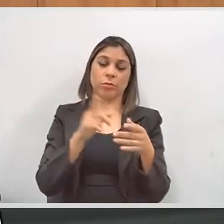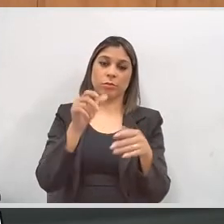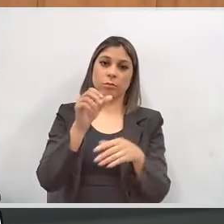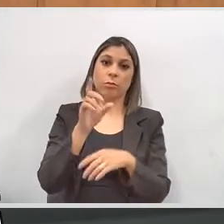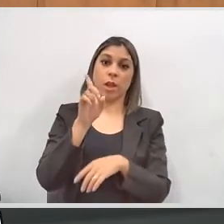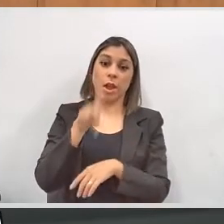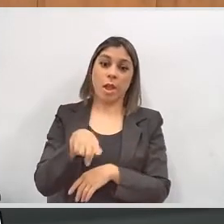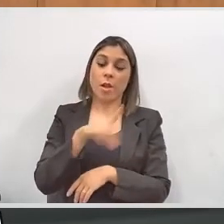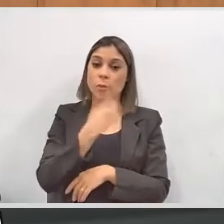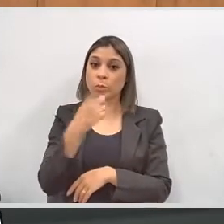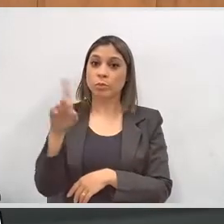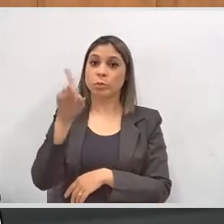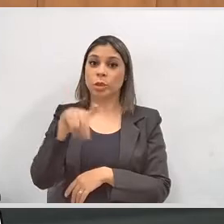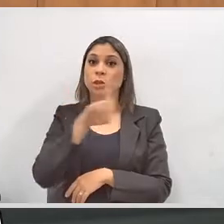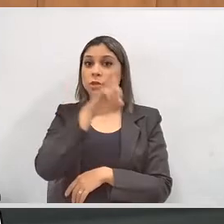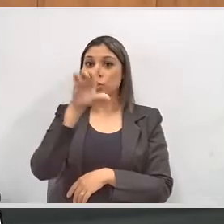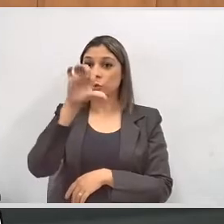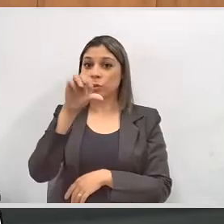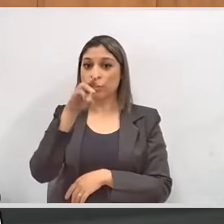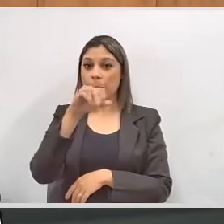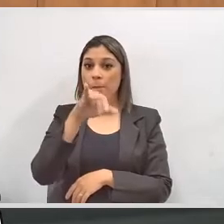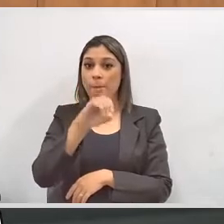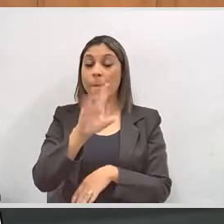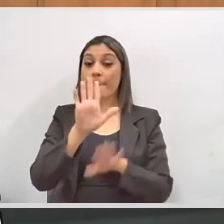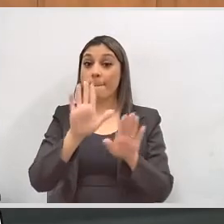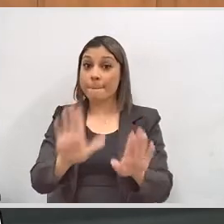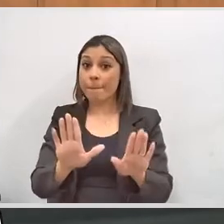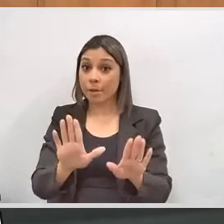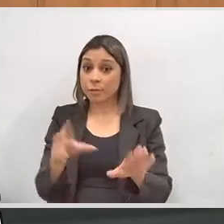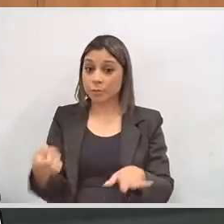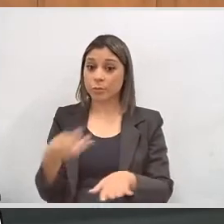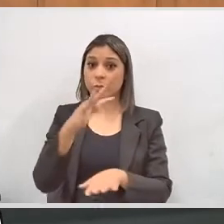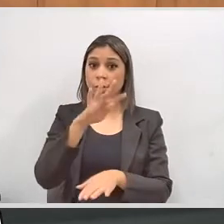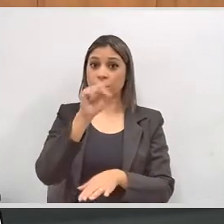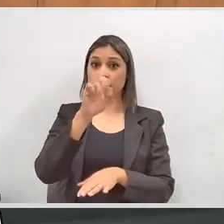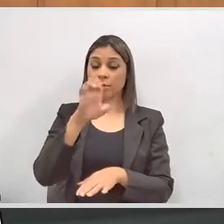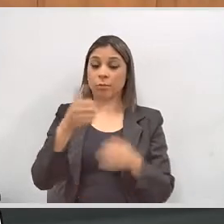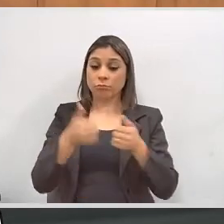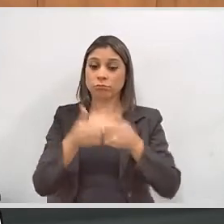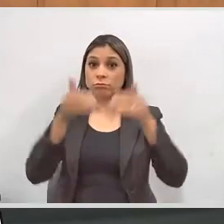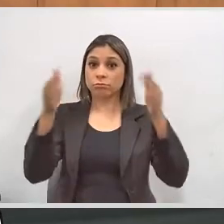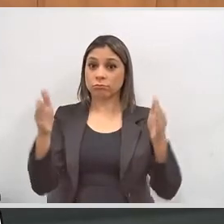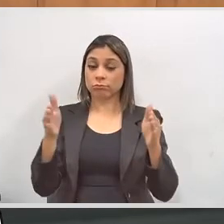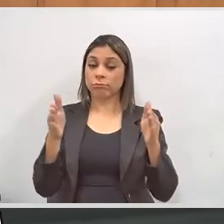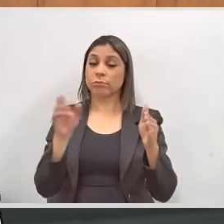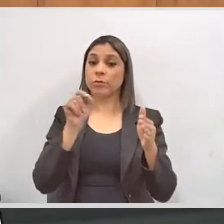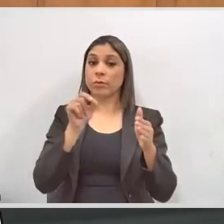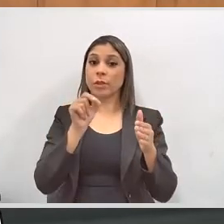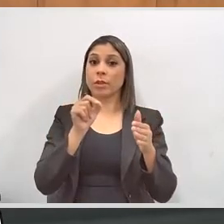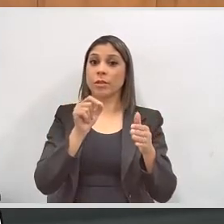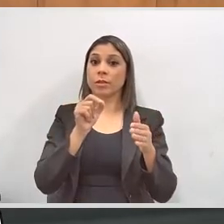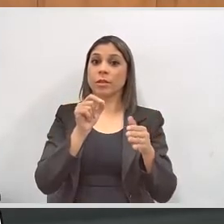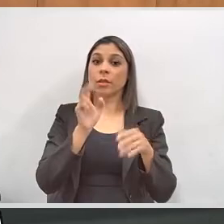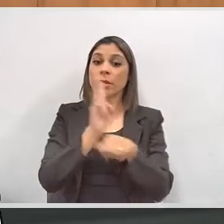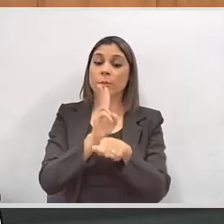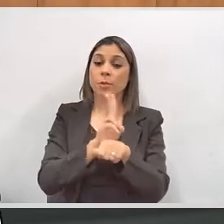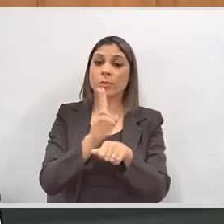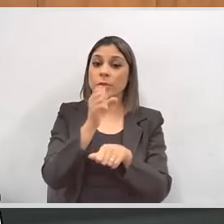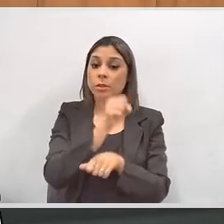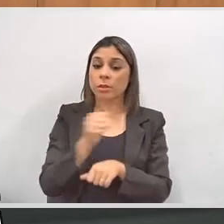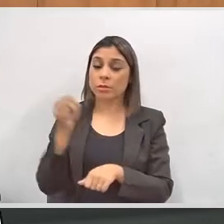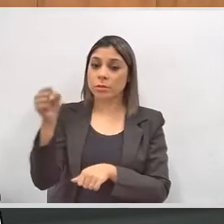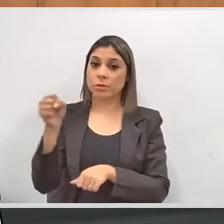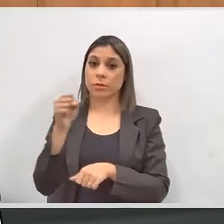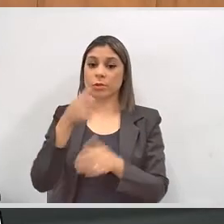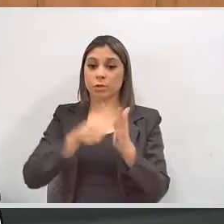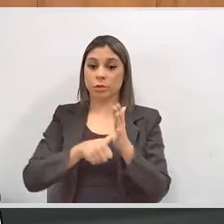e transferência é dia 9 de maio, mas, este ano, numa ação inovadora, o TSE abrirá uma janela de transferência provisória.